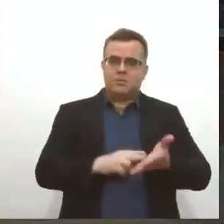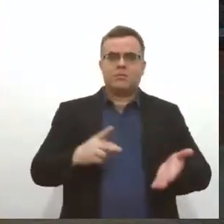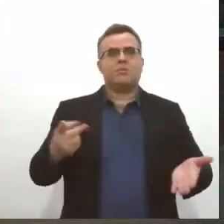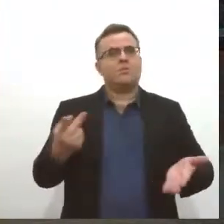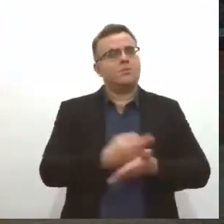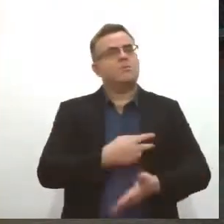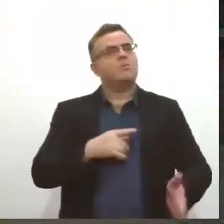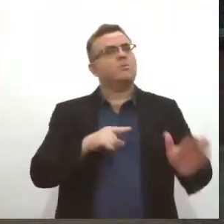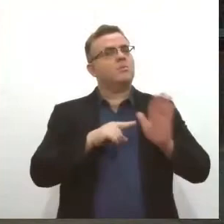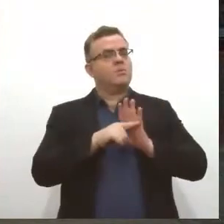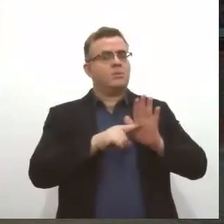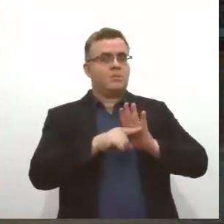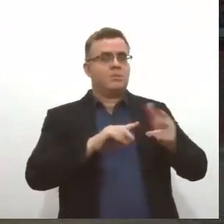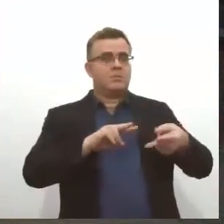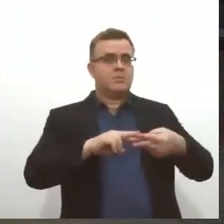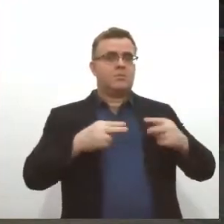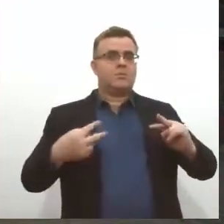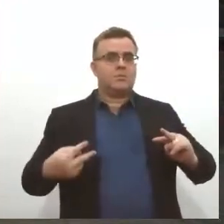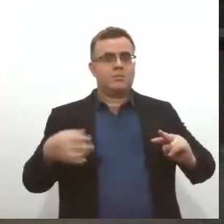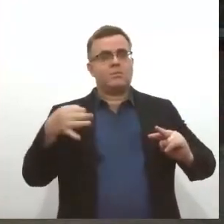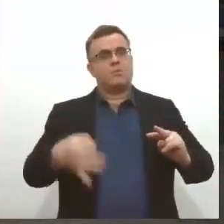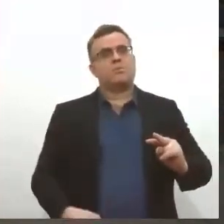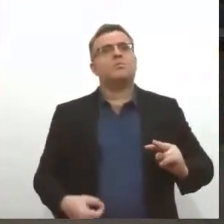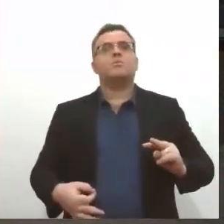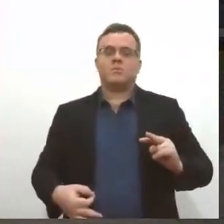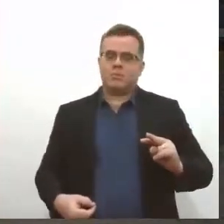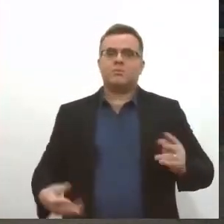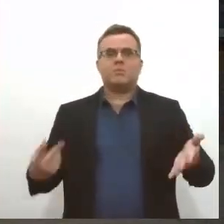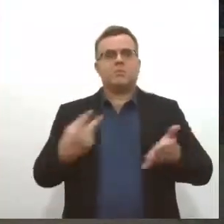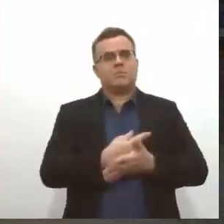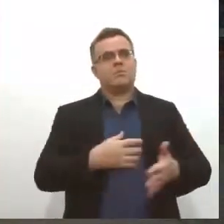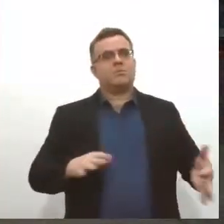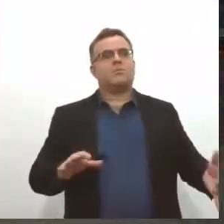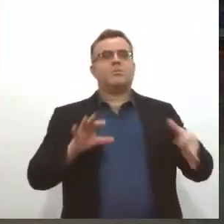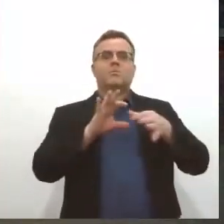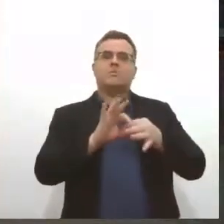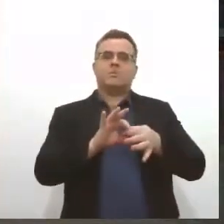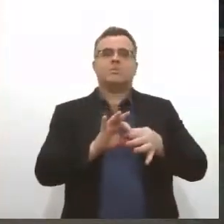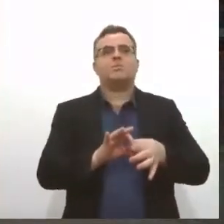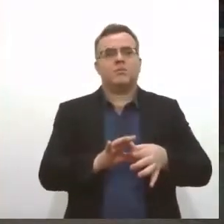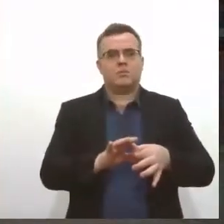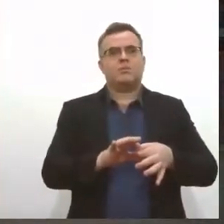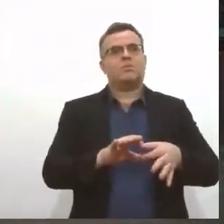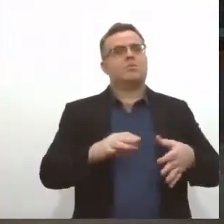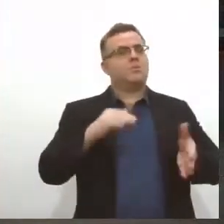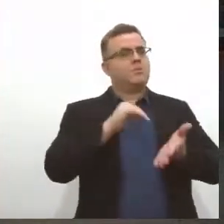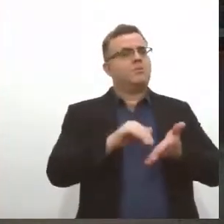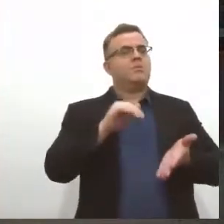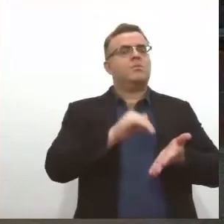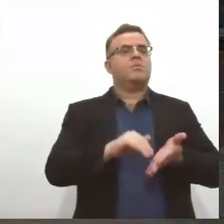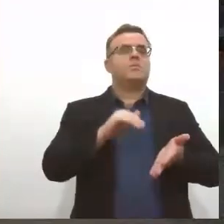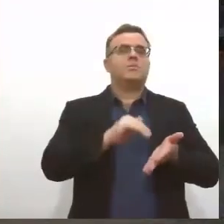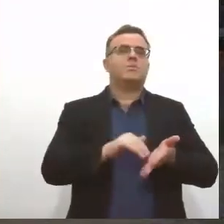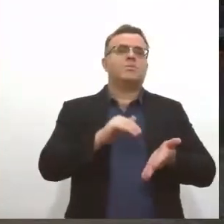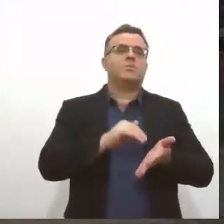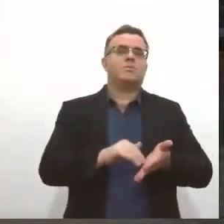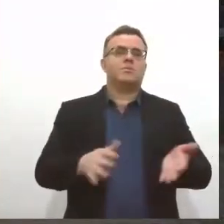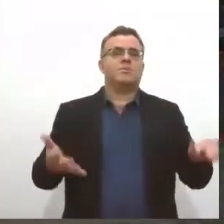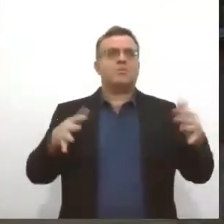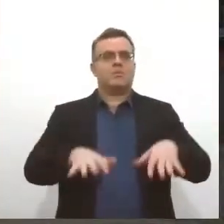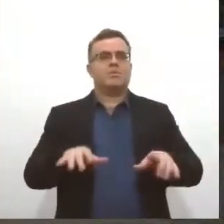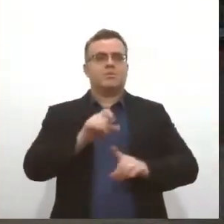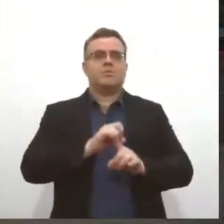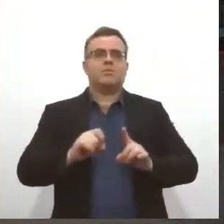exame DNA, que é feito por uma parceria com a CEIT, é a Secretaria de Inclusão Social